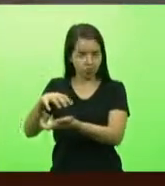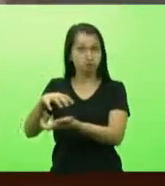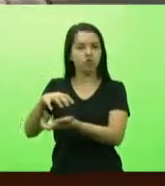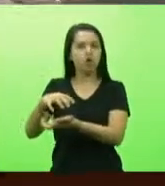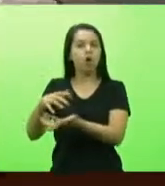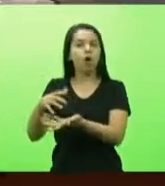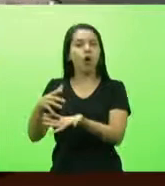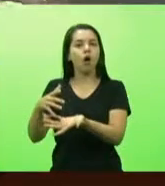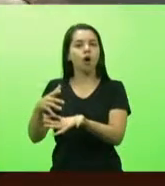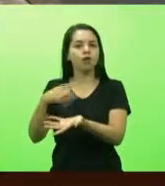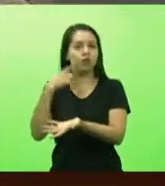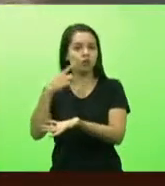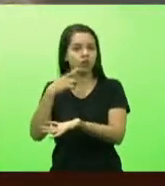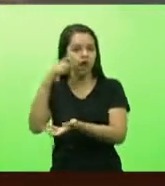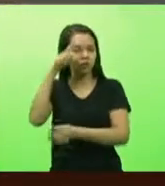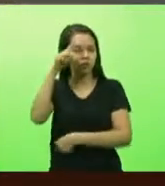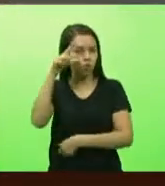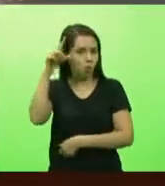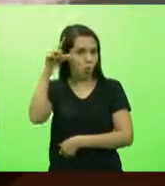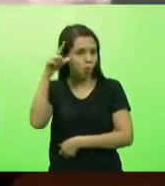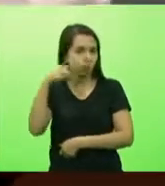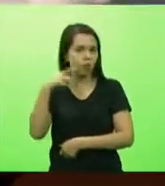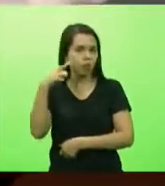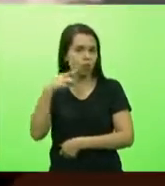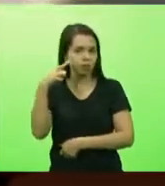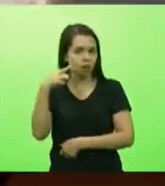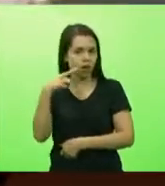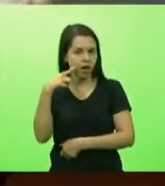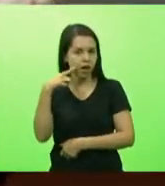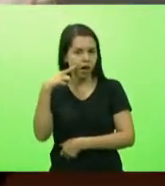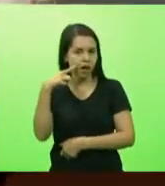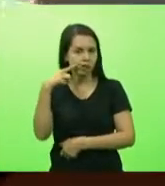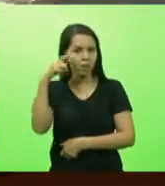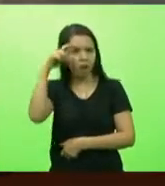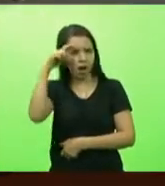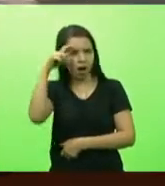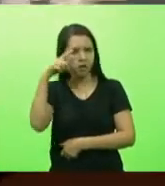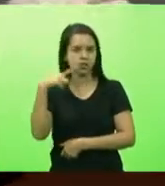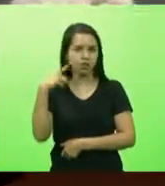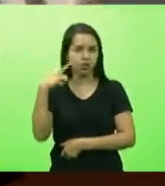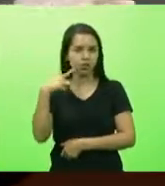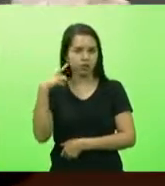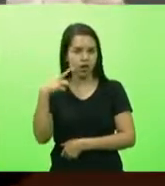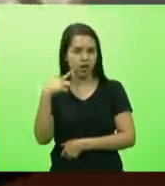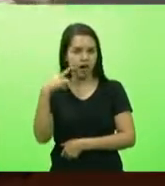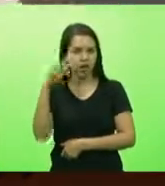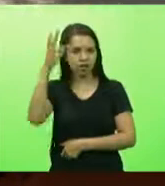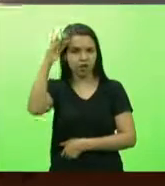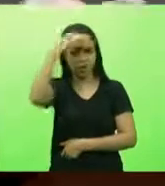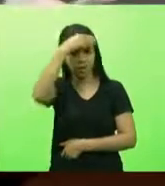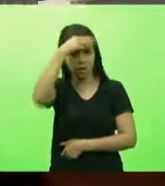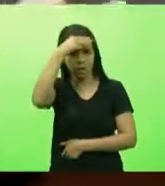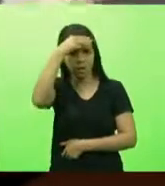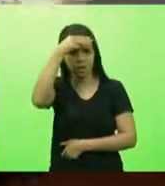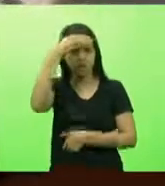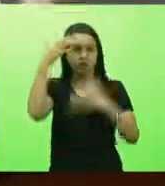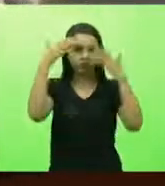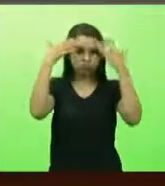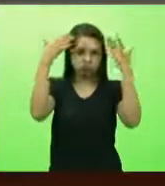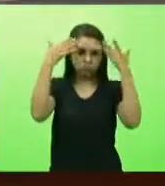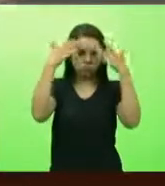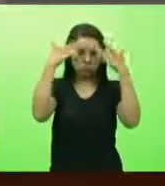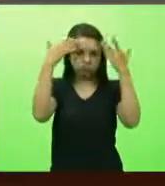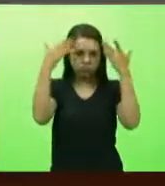deputado Marcos Vieira, deputado Fabiano da Luz, deputado Milton Schaefer, Zé Milton Schaefer